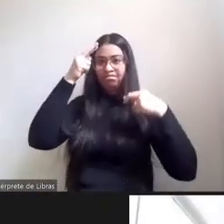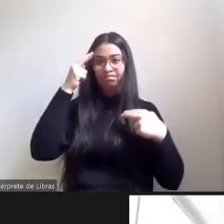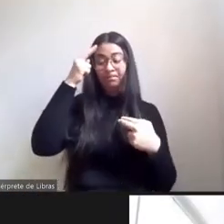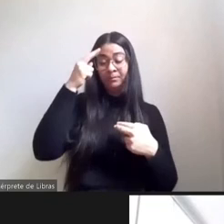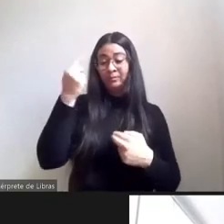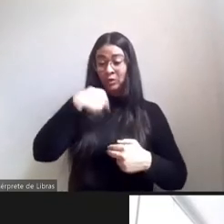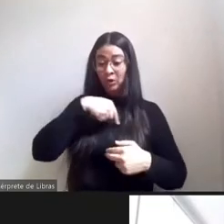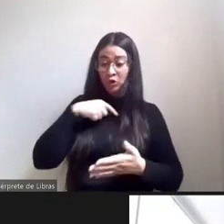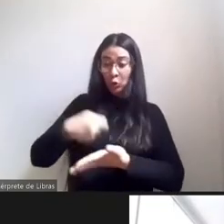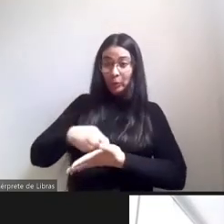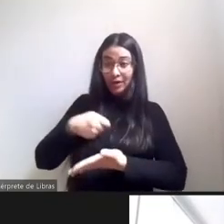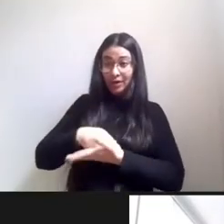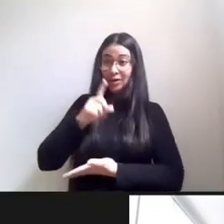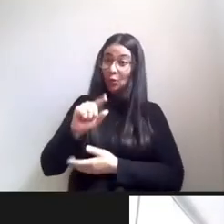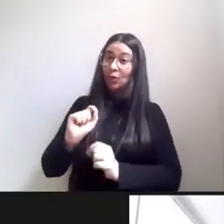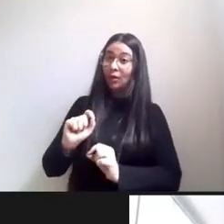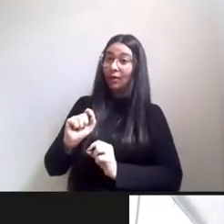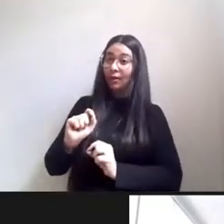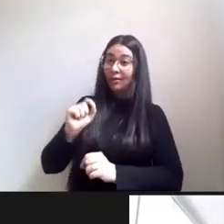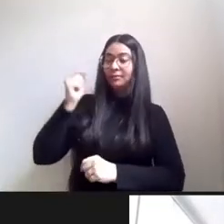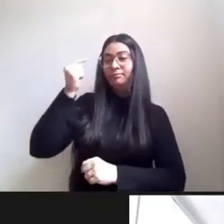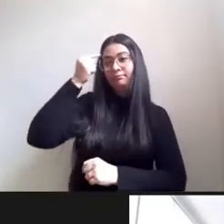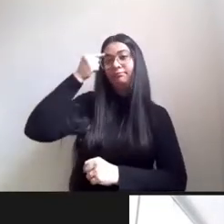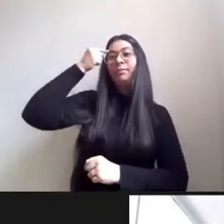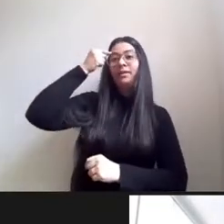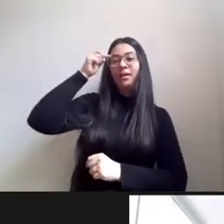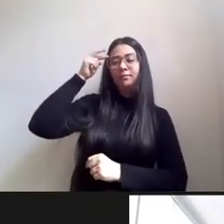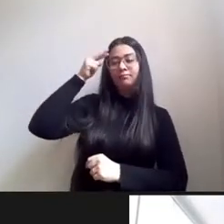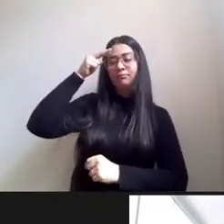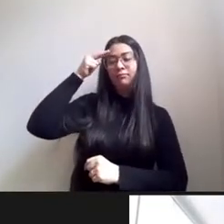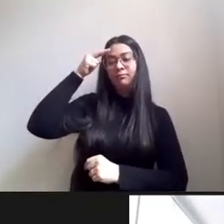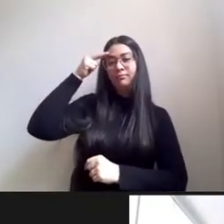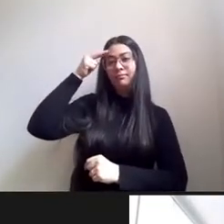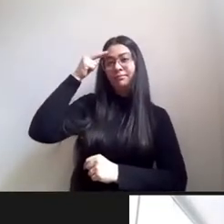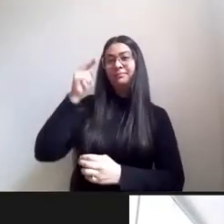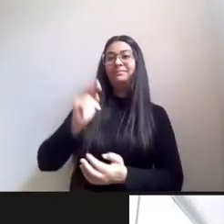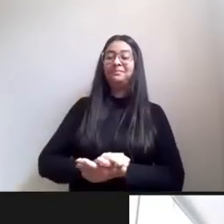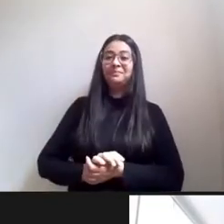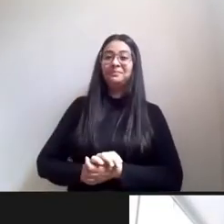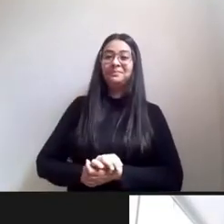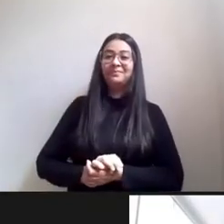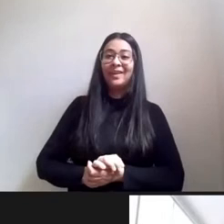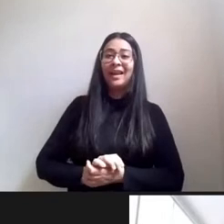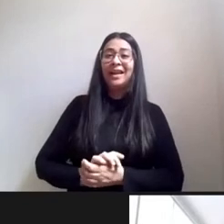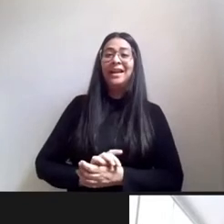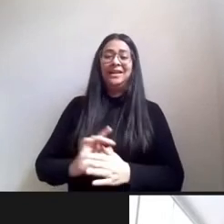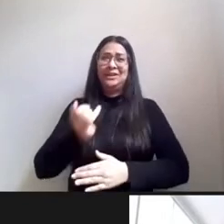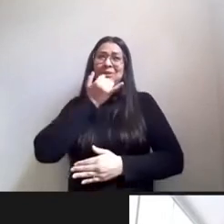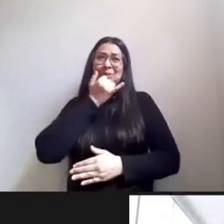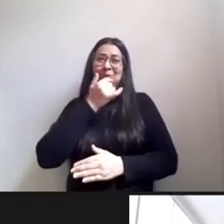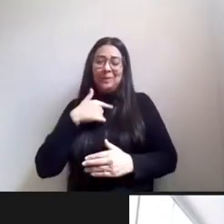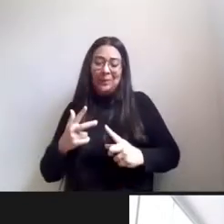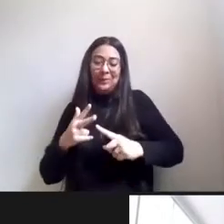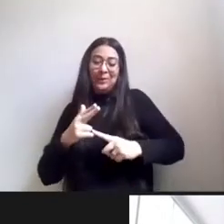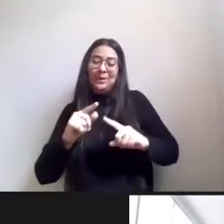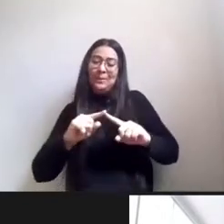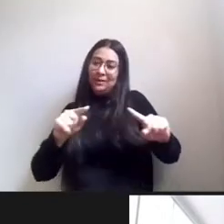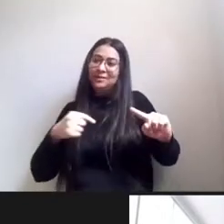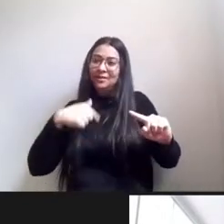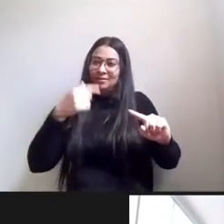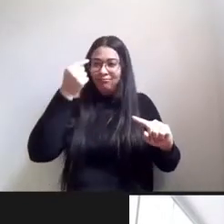é nossa obrigação nos voltar mas enfim eu desculpa ter interferido mas eu achei muito importante